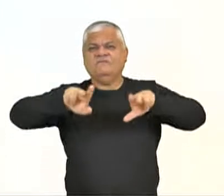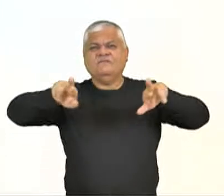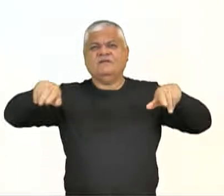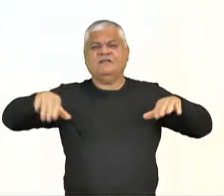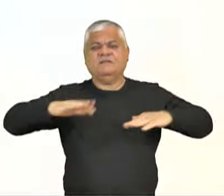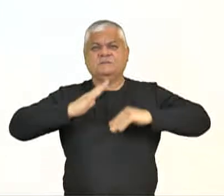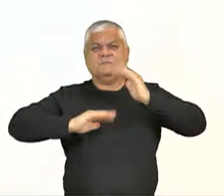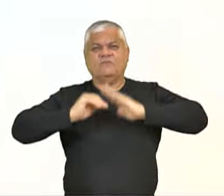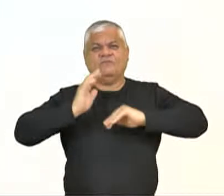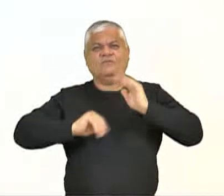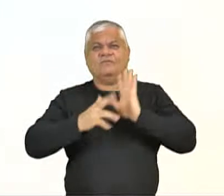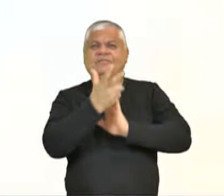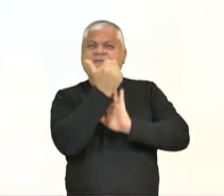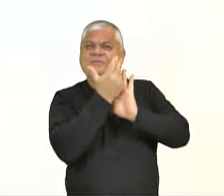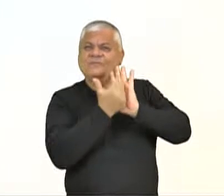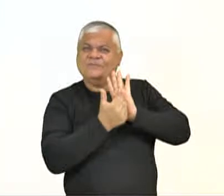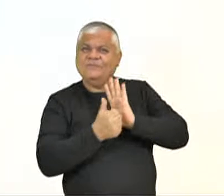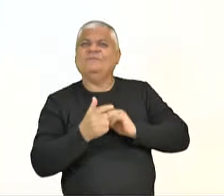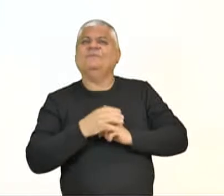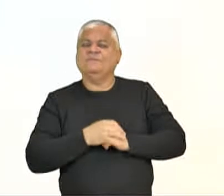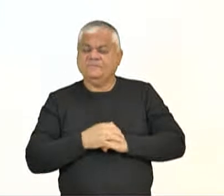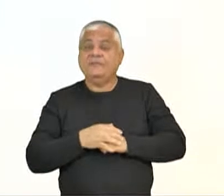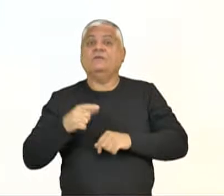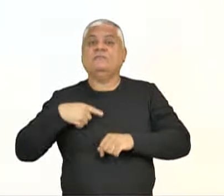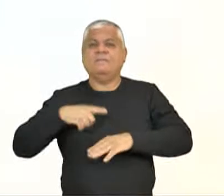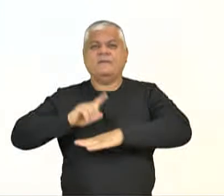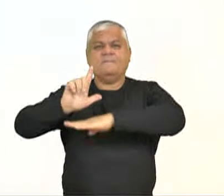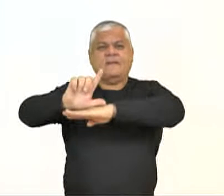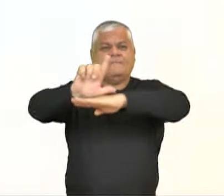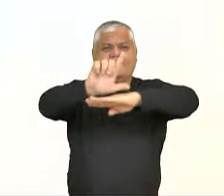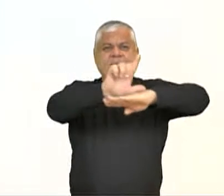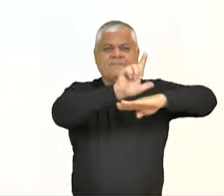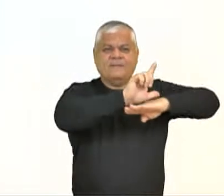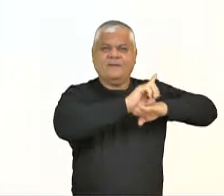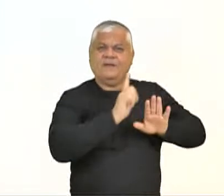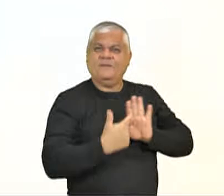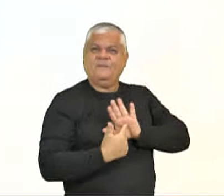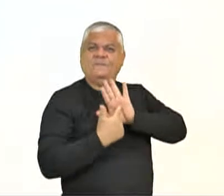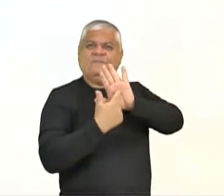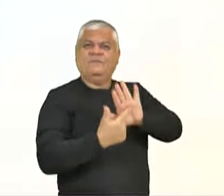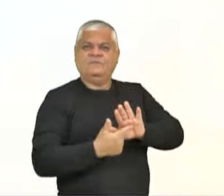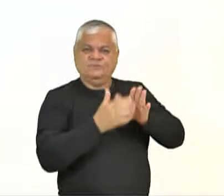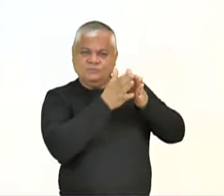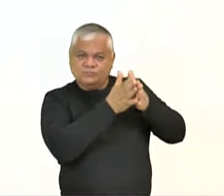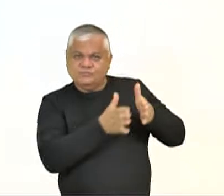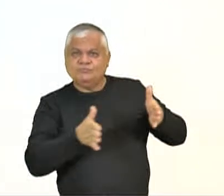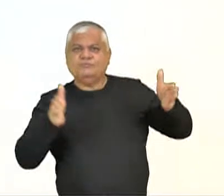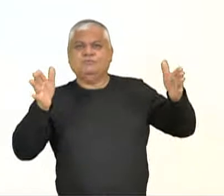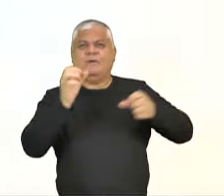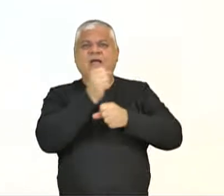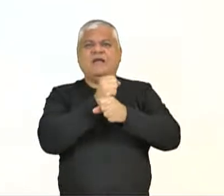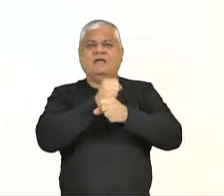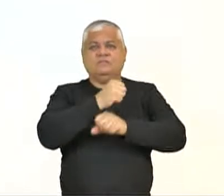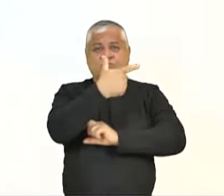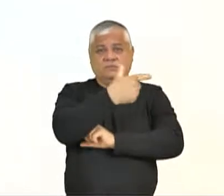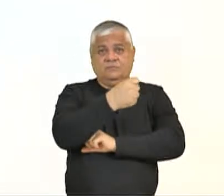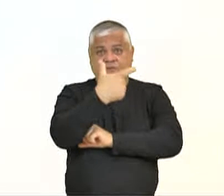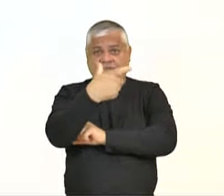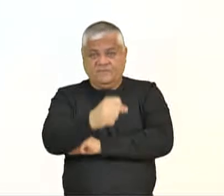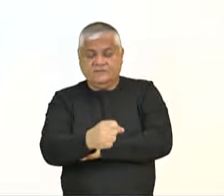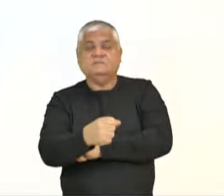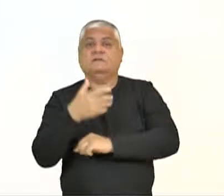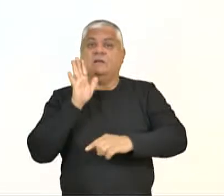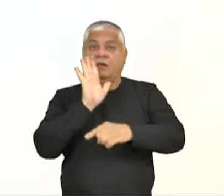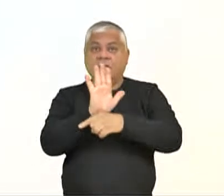exposições virtuais também foram realizadas ao longo de 2020, o que contribuiu até